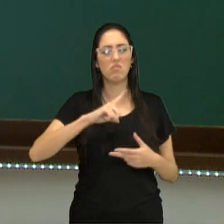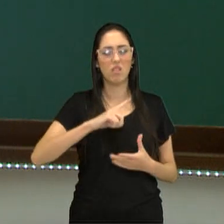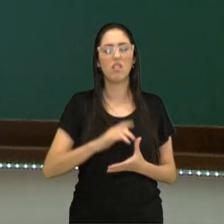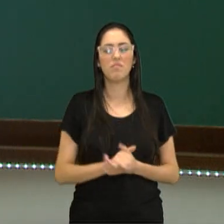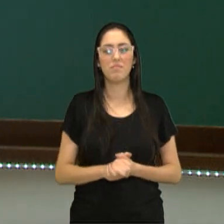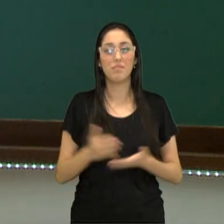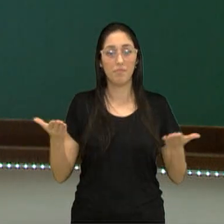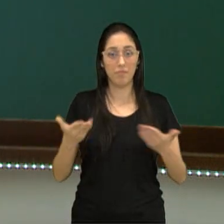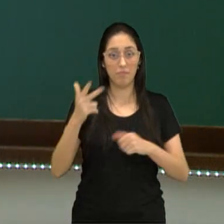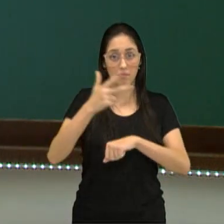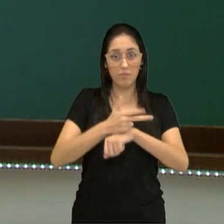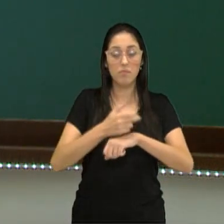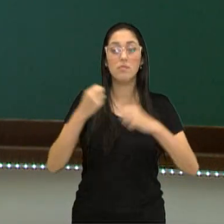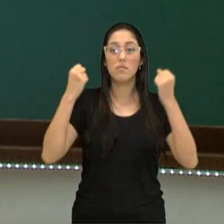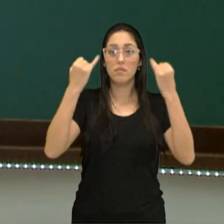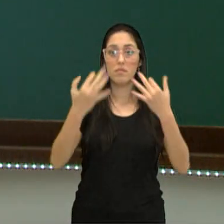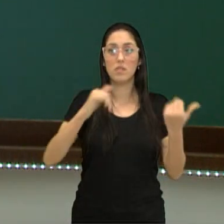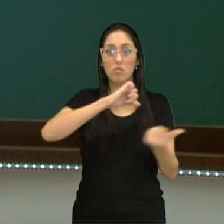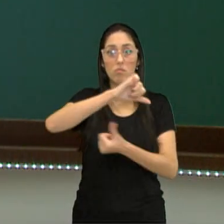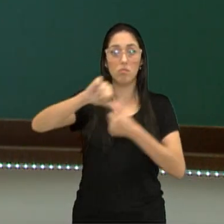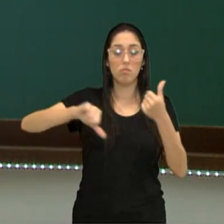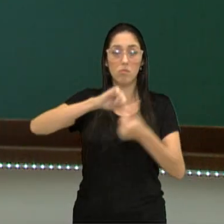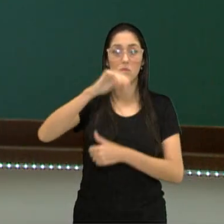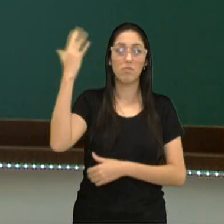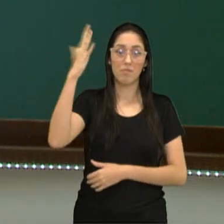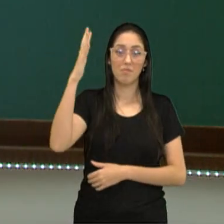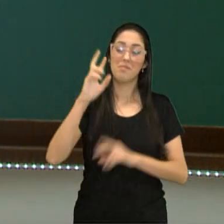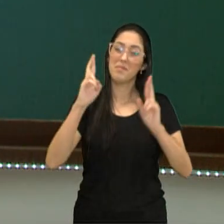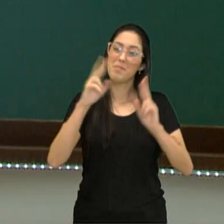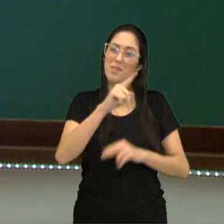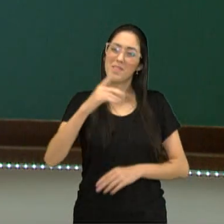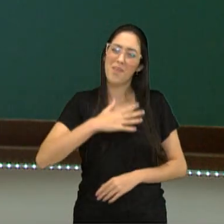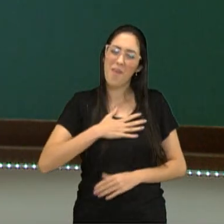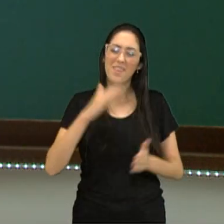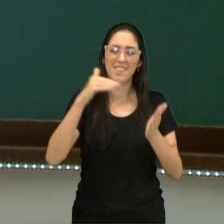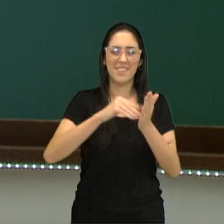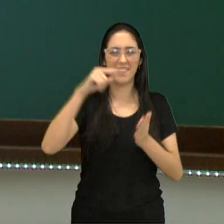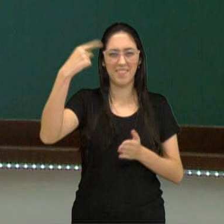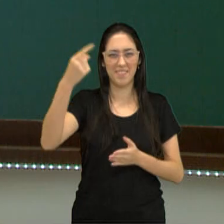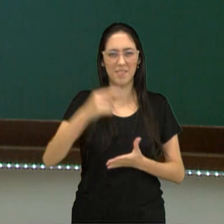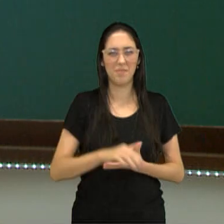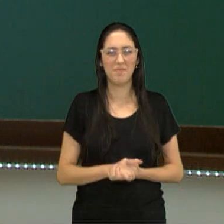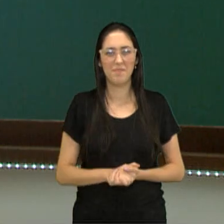Neste vídeo falamos sobre mudanças climáticas. Espero que tenham gostado e até breve!